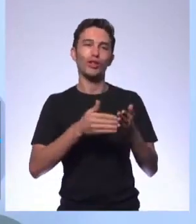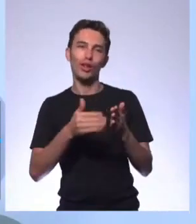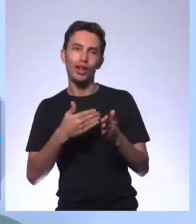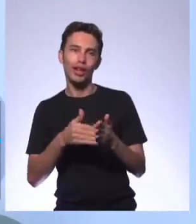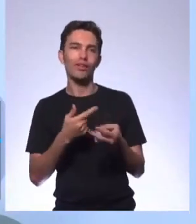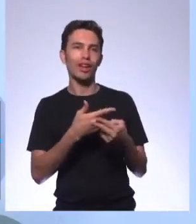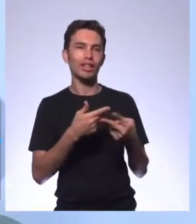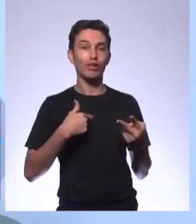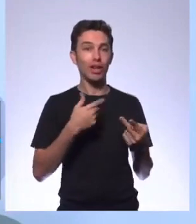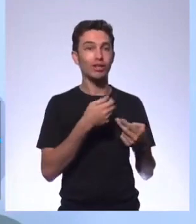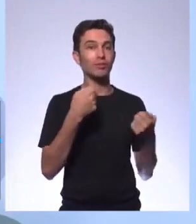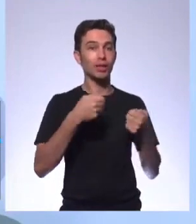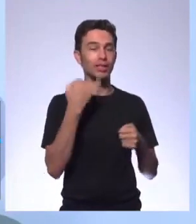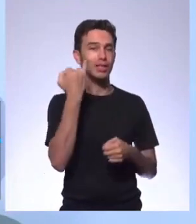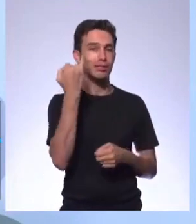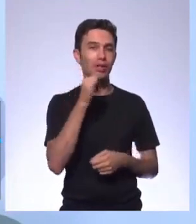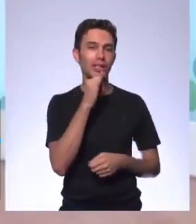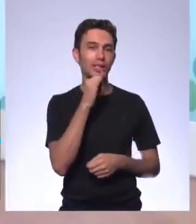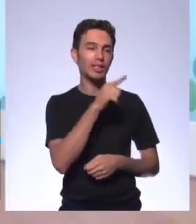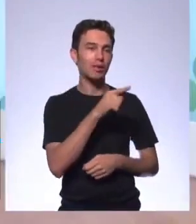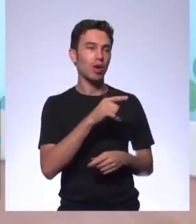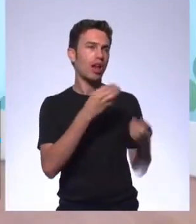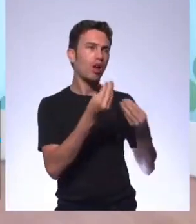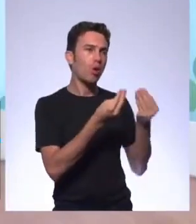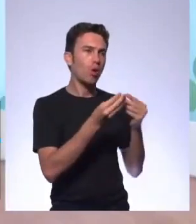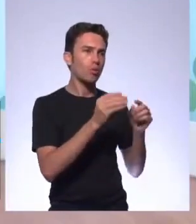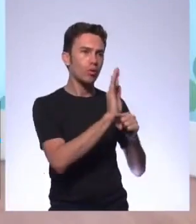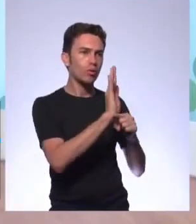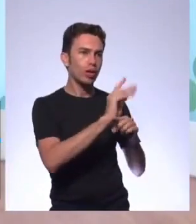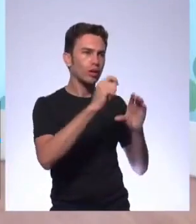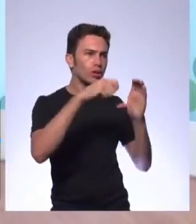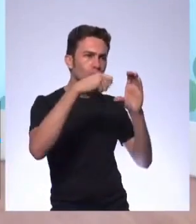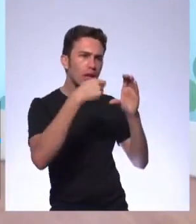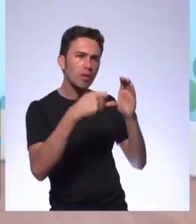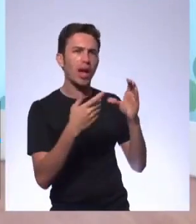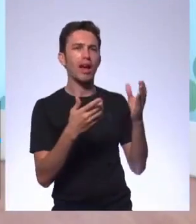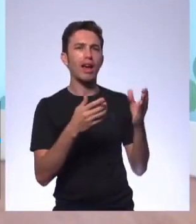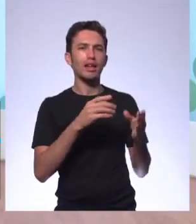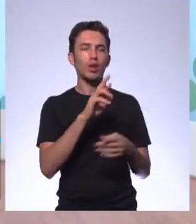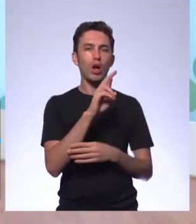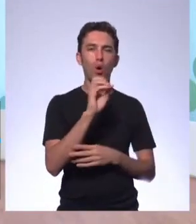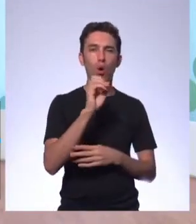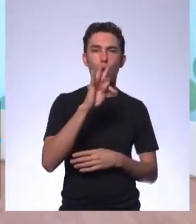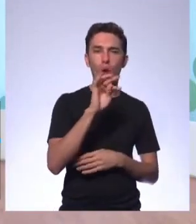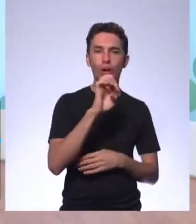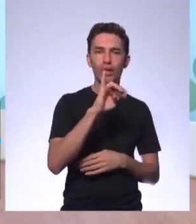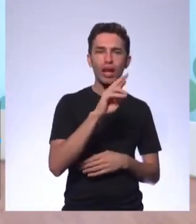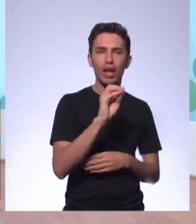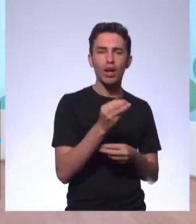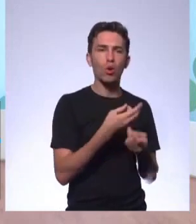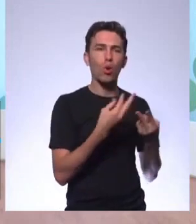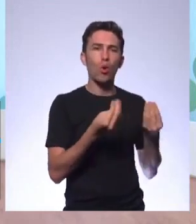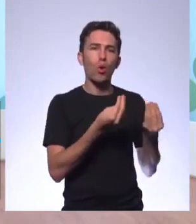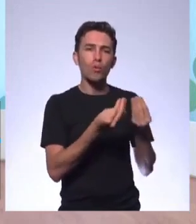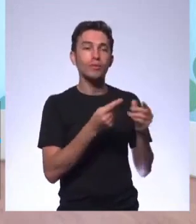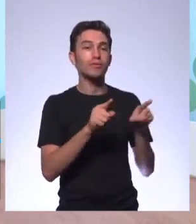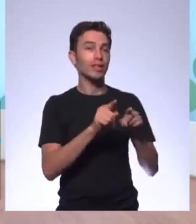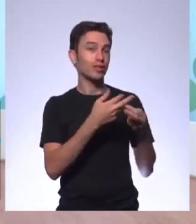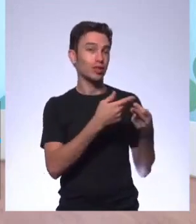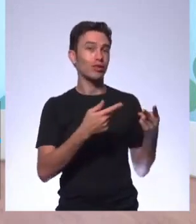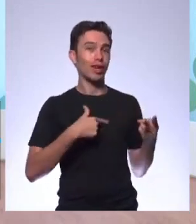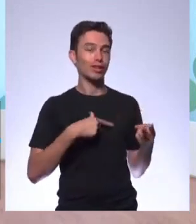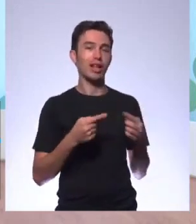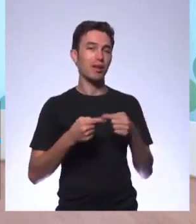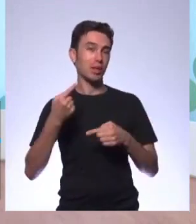roteirista, saber como foi produzido esse filme. primeira aula dessa sequência que falou sobre isso, professora? primeira aula a falou sobre isso, né? Então, vamos para a